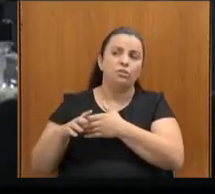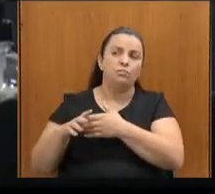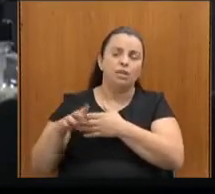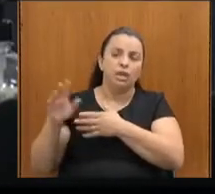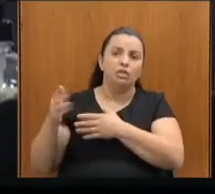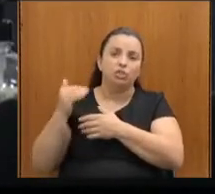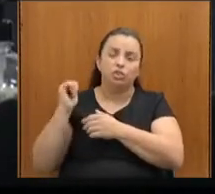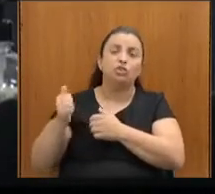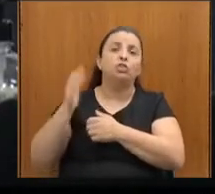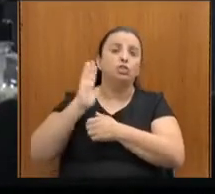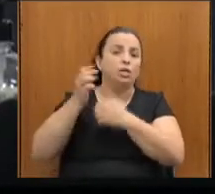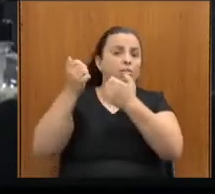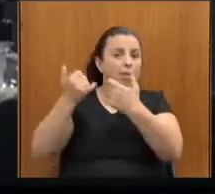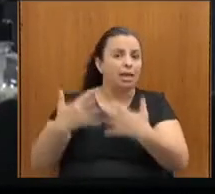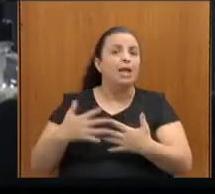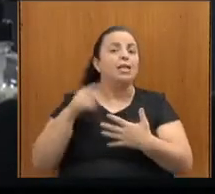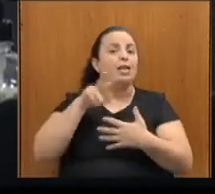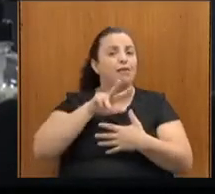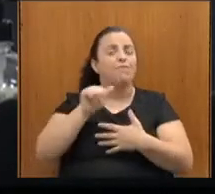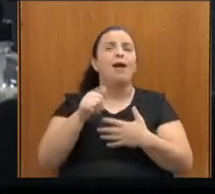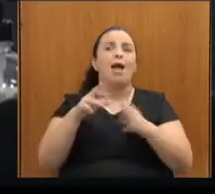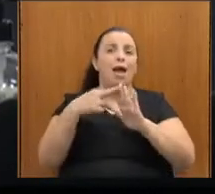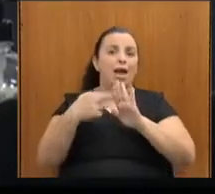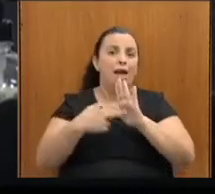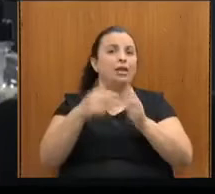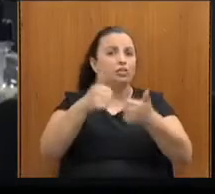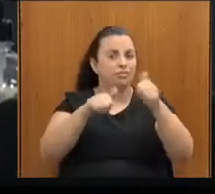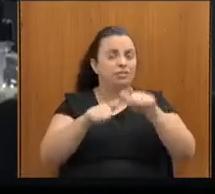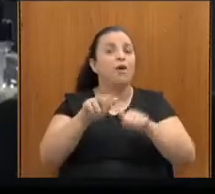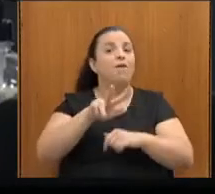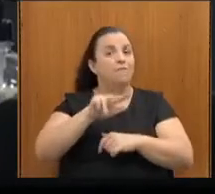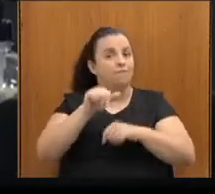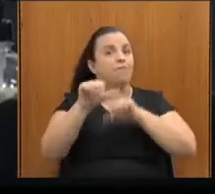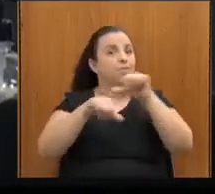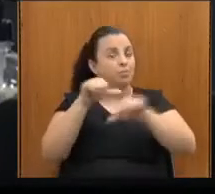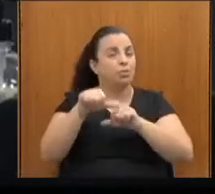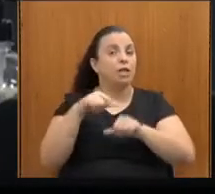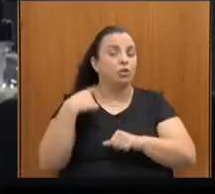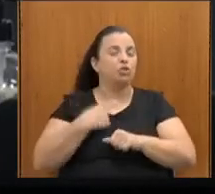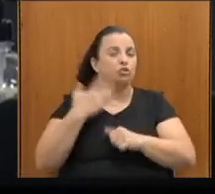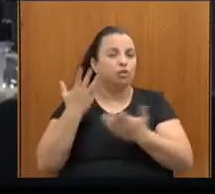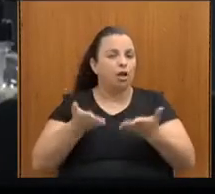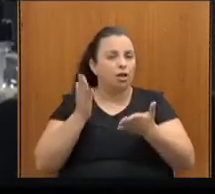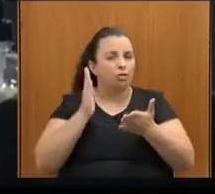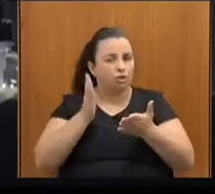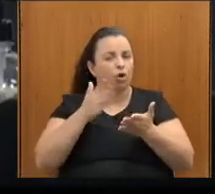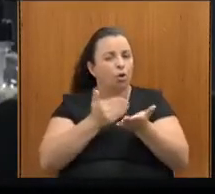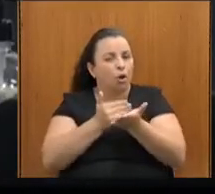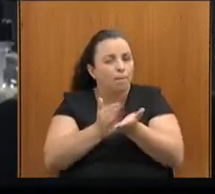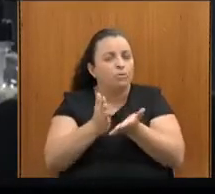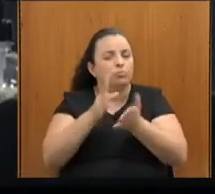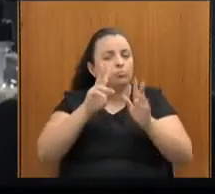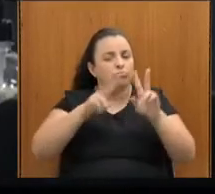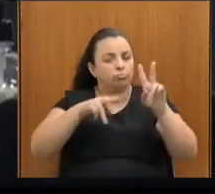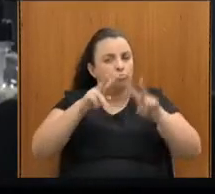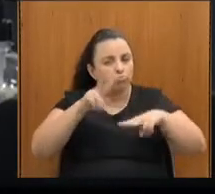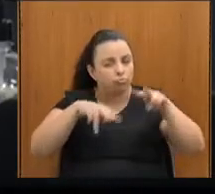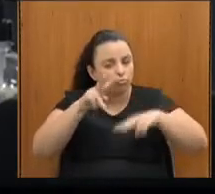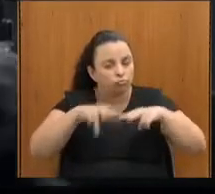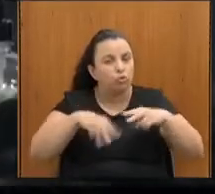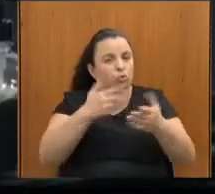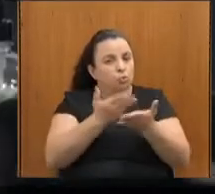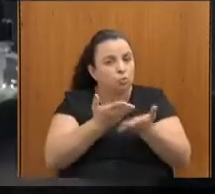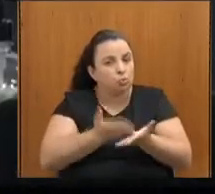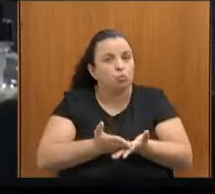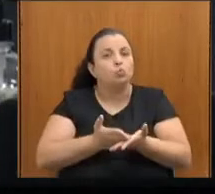demanda, dessa mudança de critério, a gente já iniciou um estudo e depois nossa assessoria, doutora Laila, vai